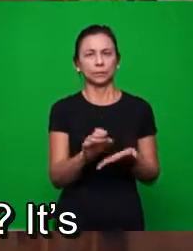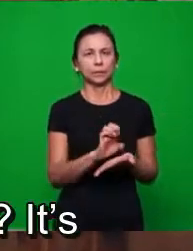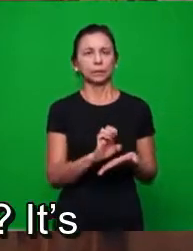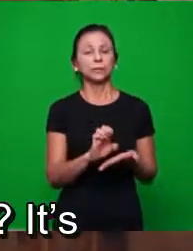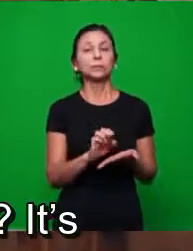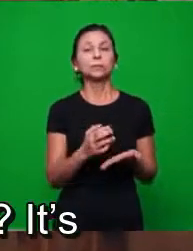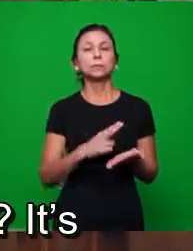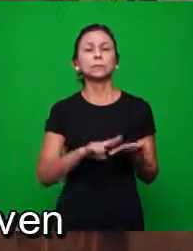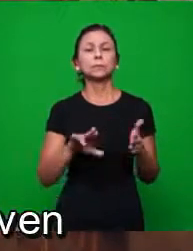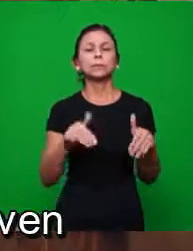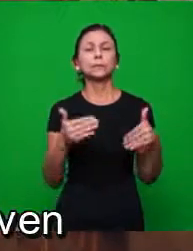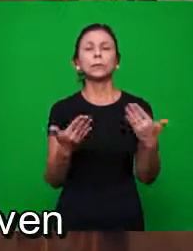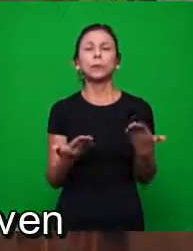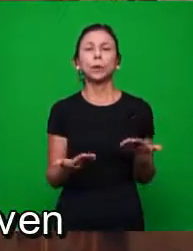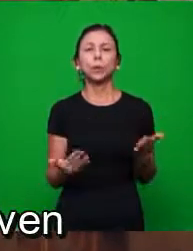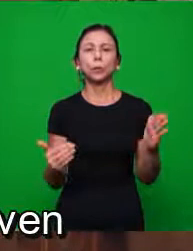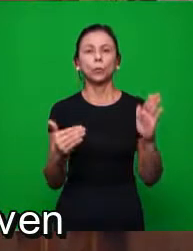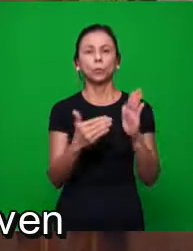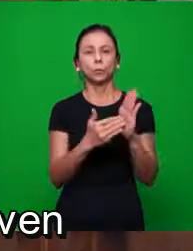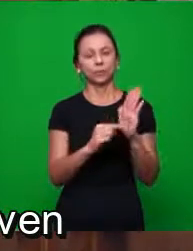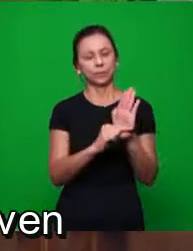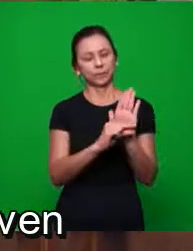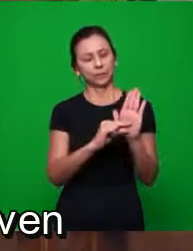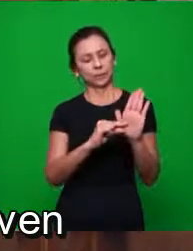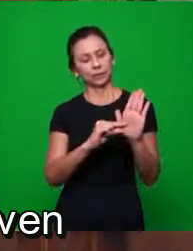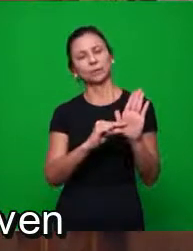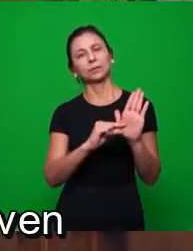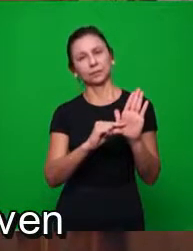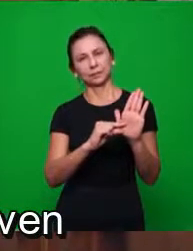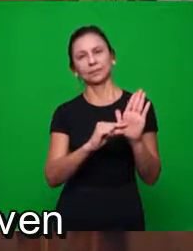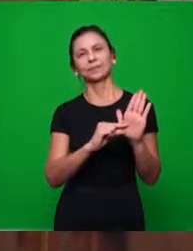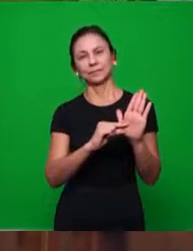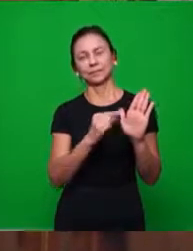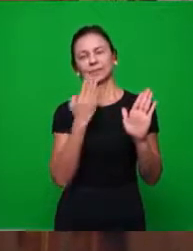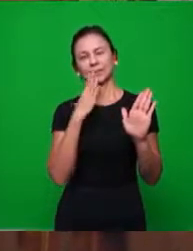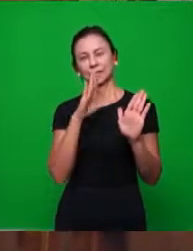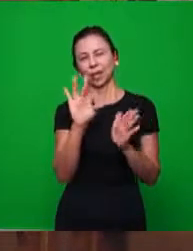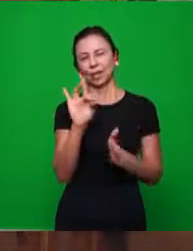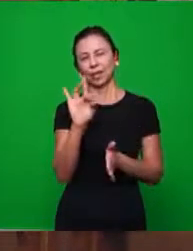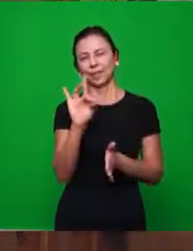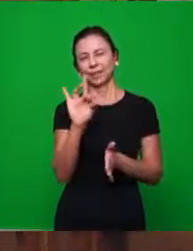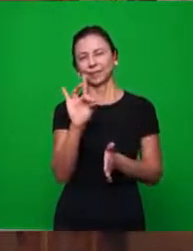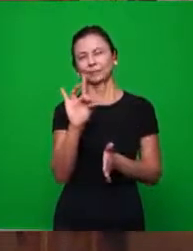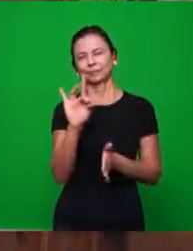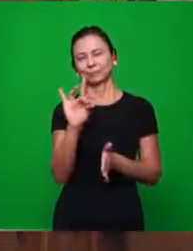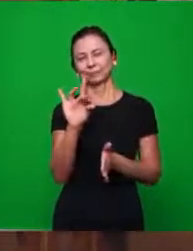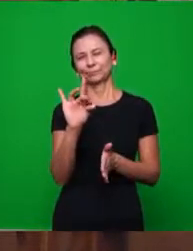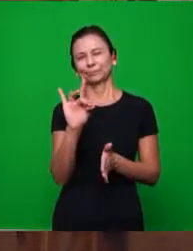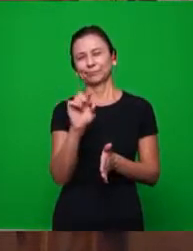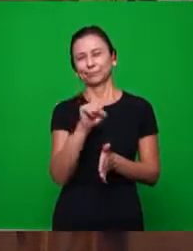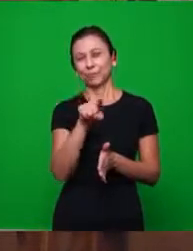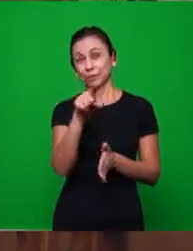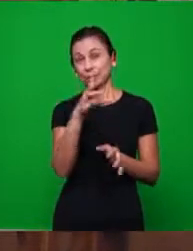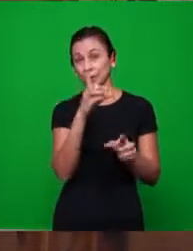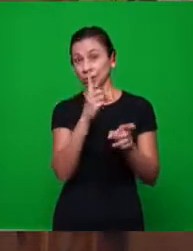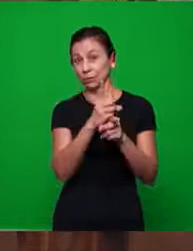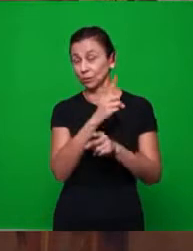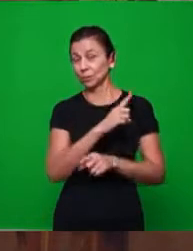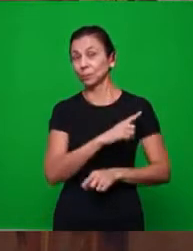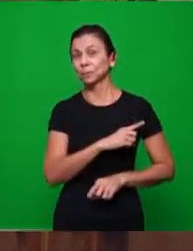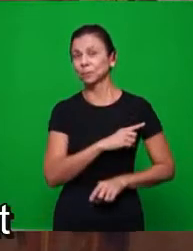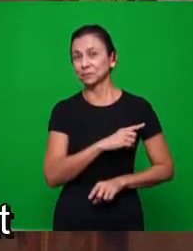foi a promessa? Está no último versículo, então, essa promessa. Já estou dando, não é? Mas eu quero que os irmãos descubram